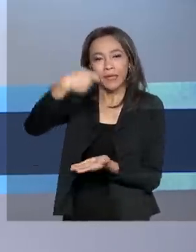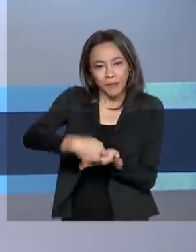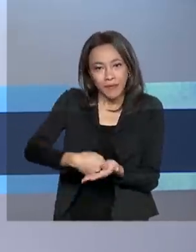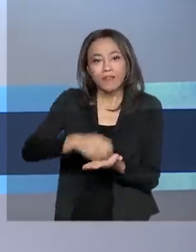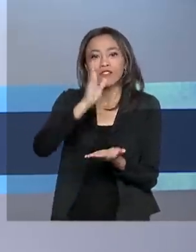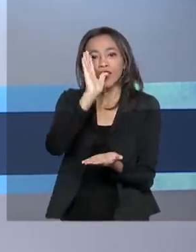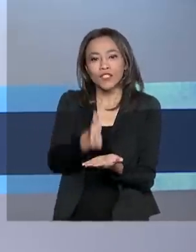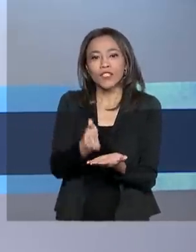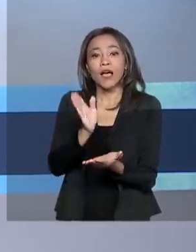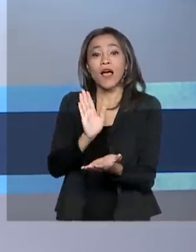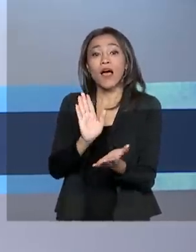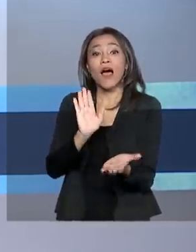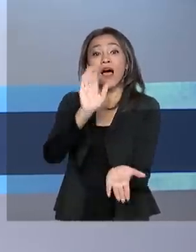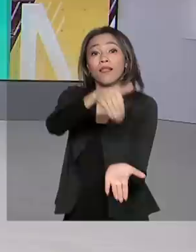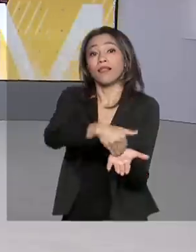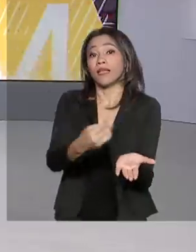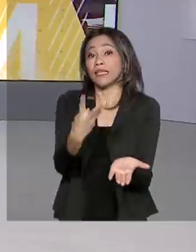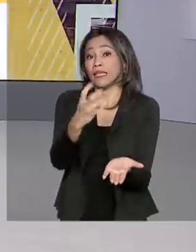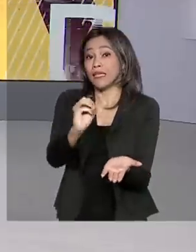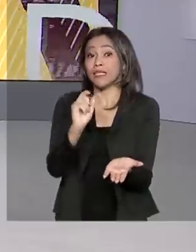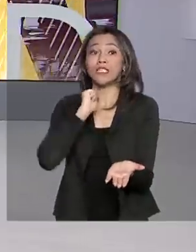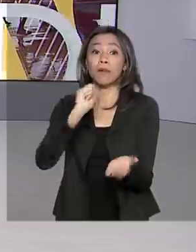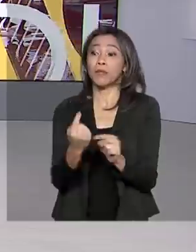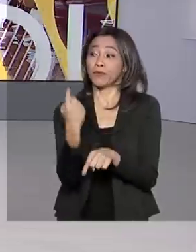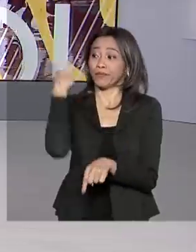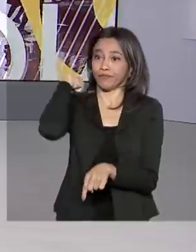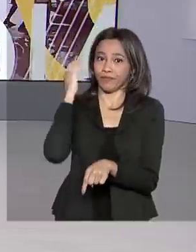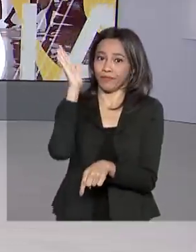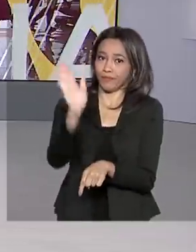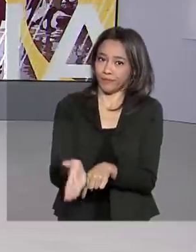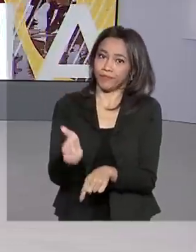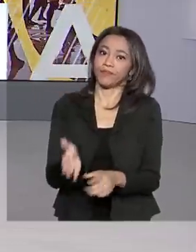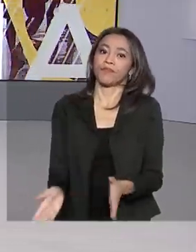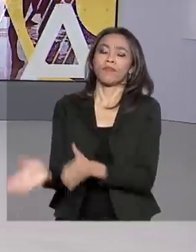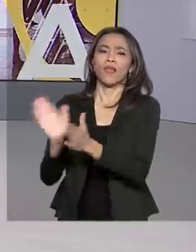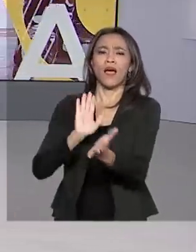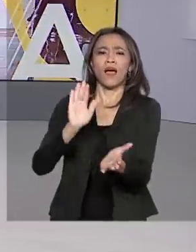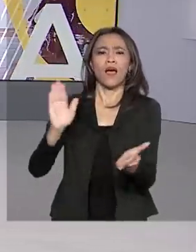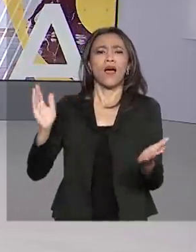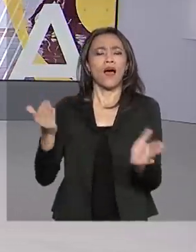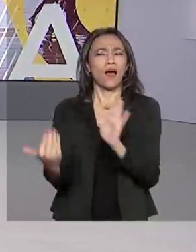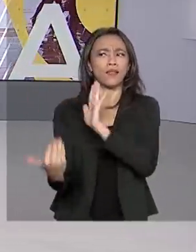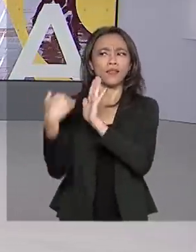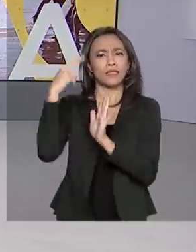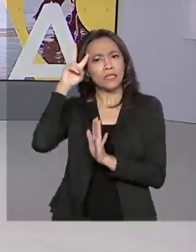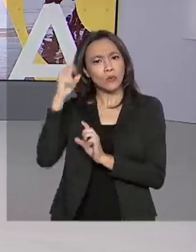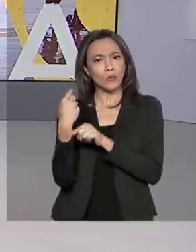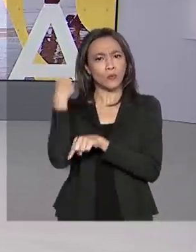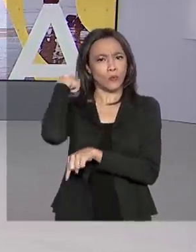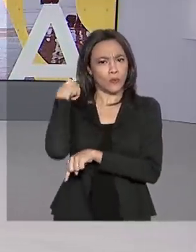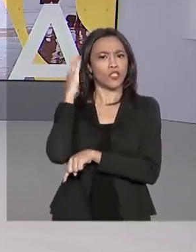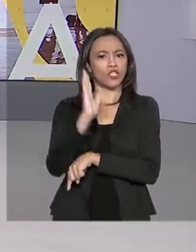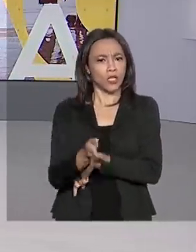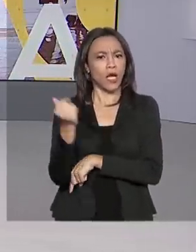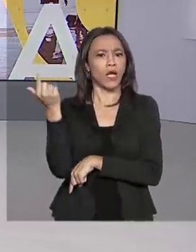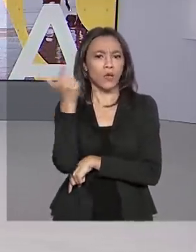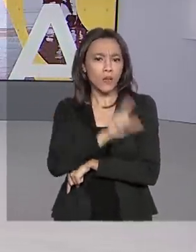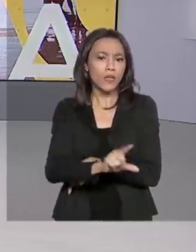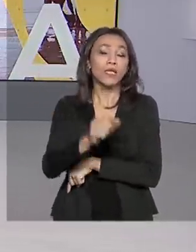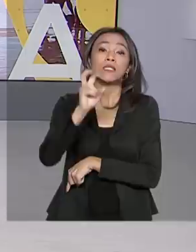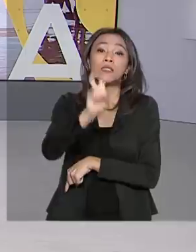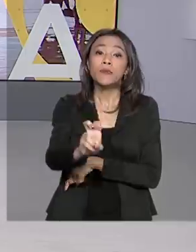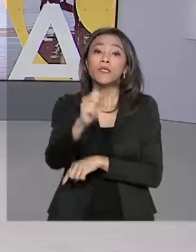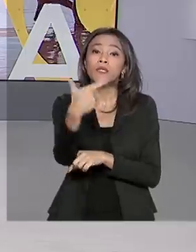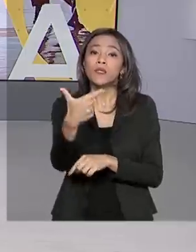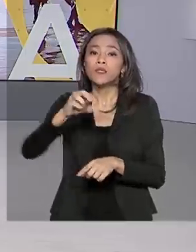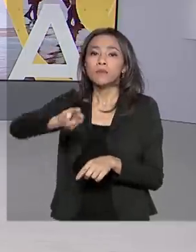creditada até 30 de abril. Até essa segunda-feira, os pagamentos já haviam contemplado mais de 52 milhões de